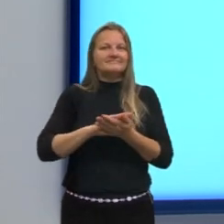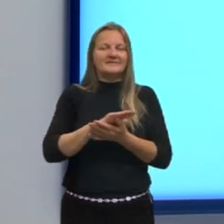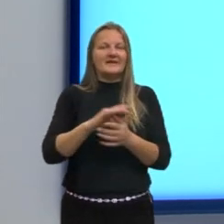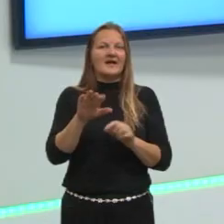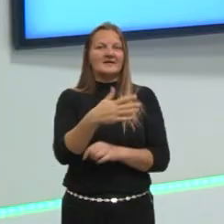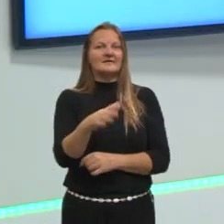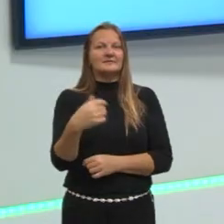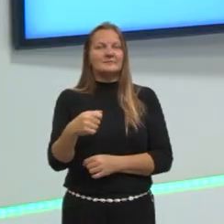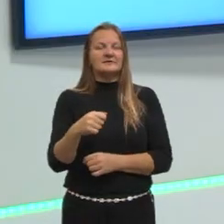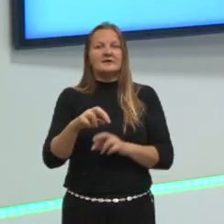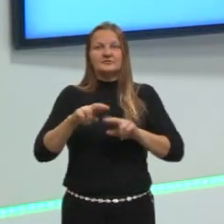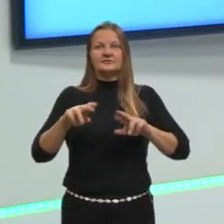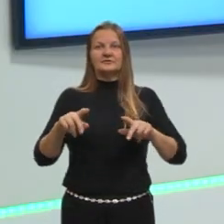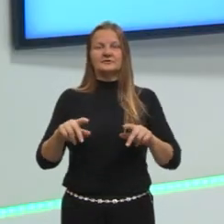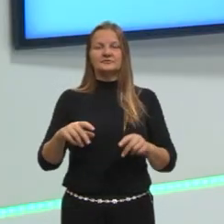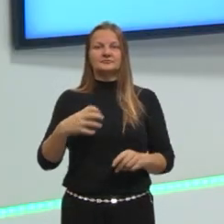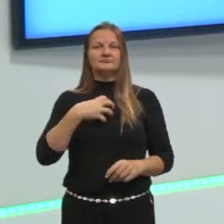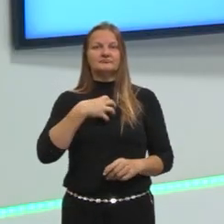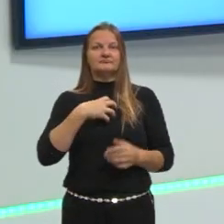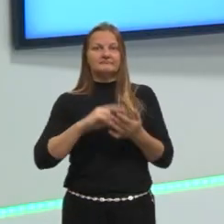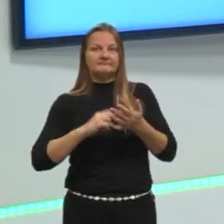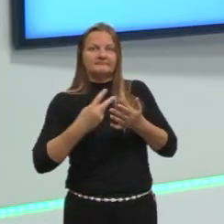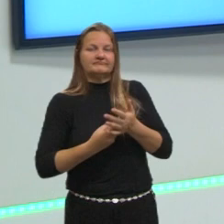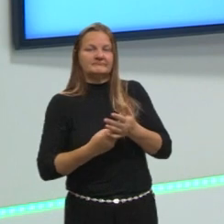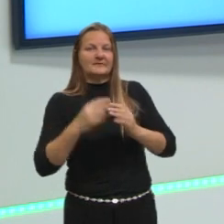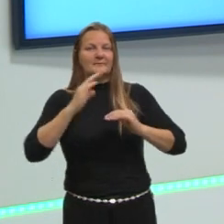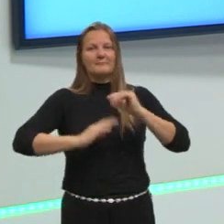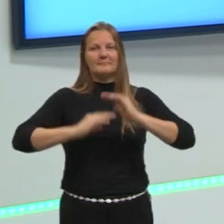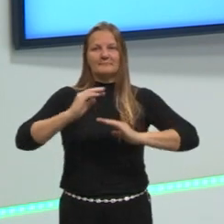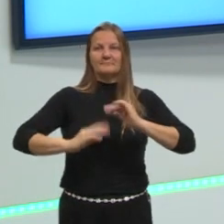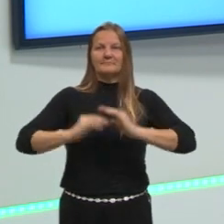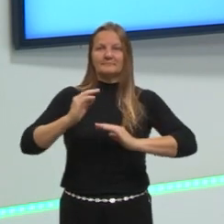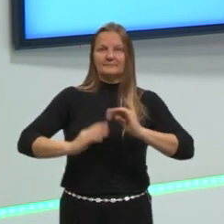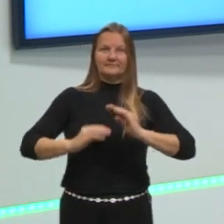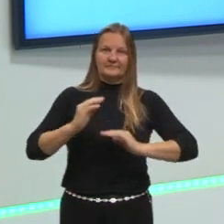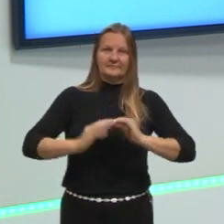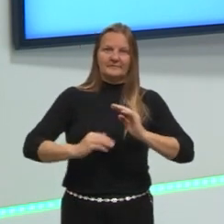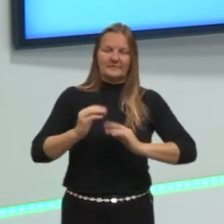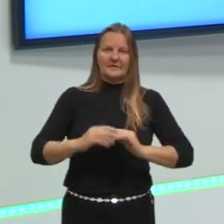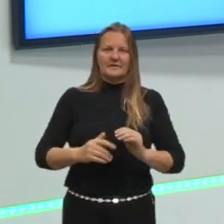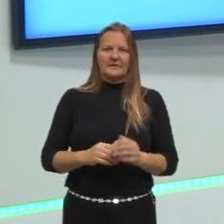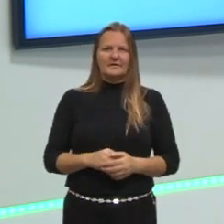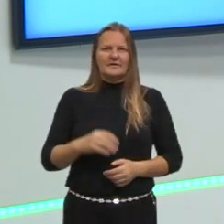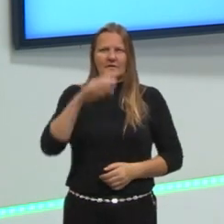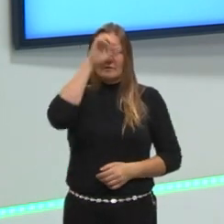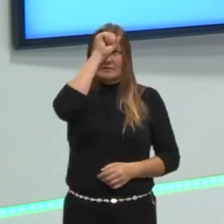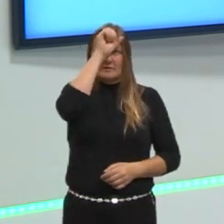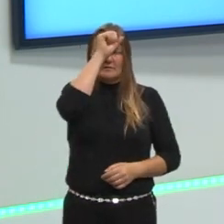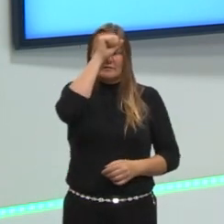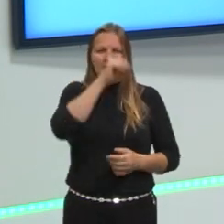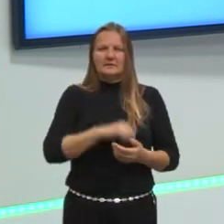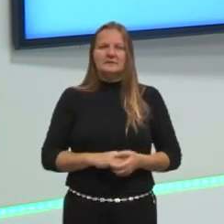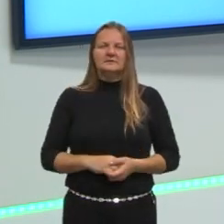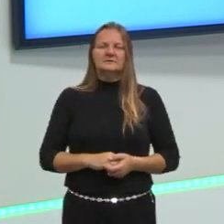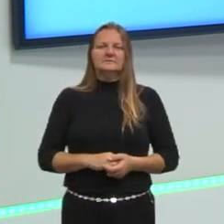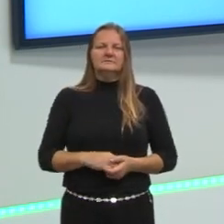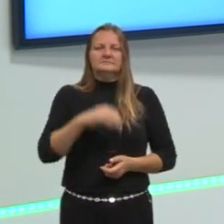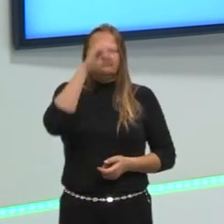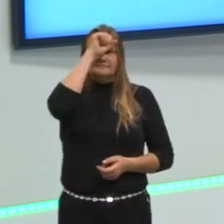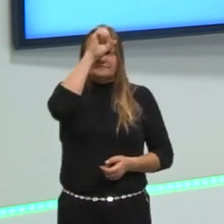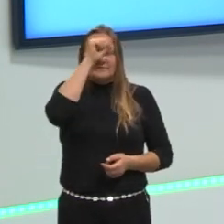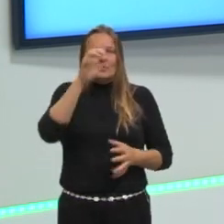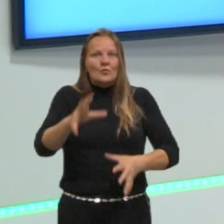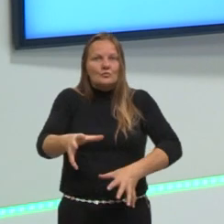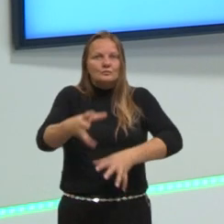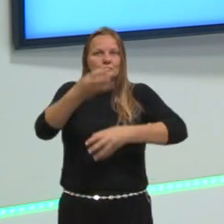e não saber colocar aquilo em prática. Então, isso não é bem um aprendizado. Um aprendizado é quando